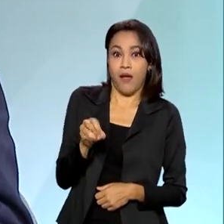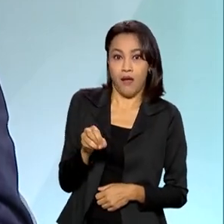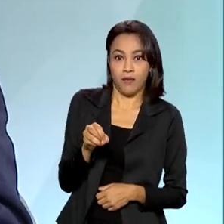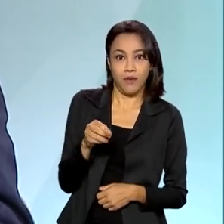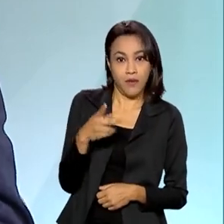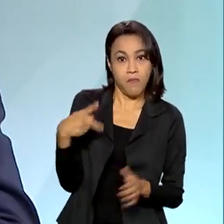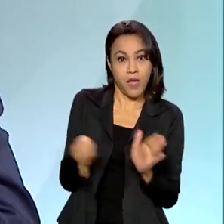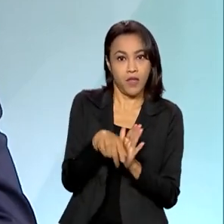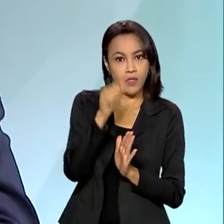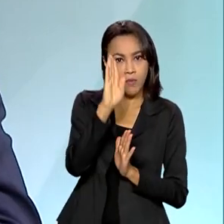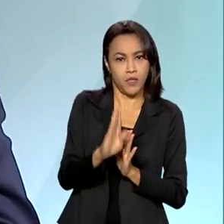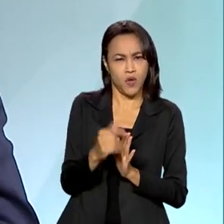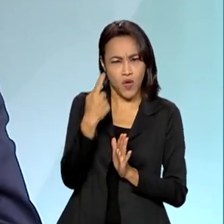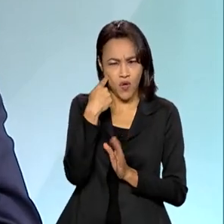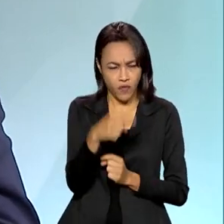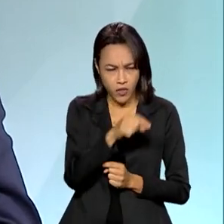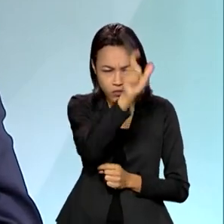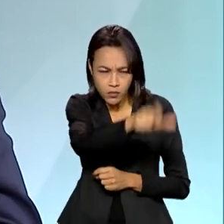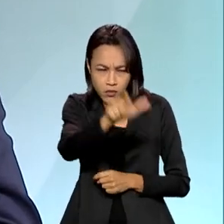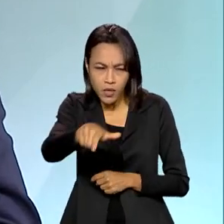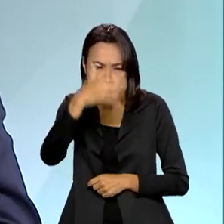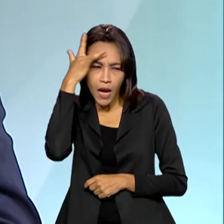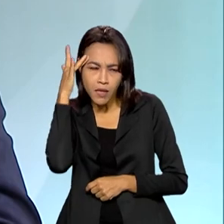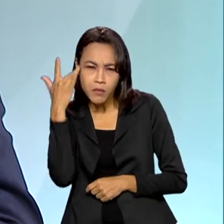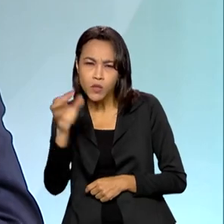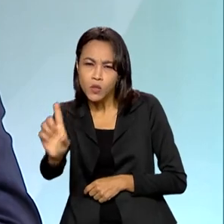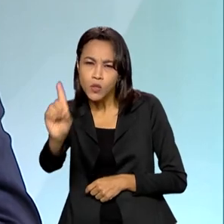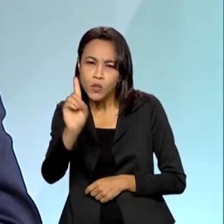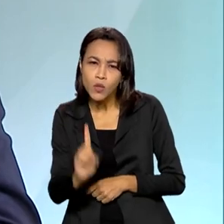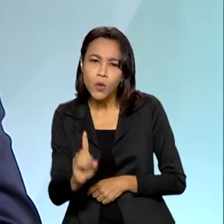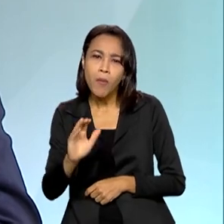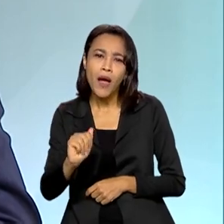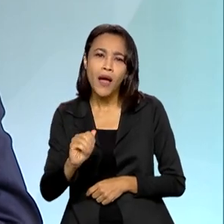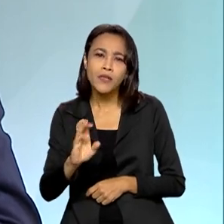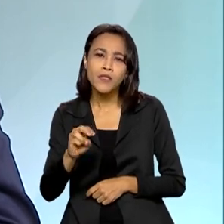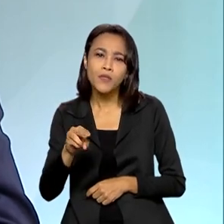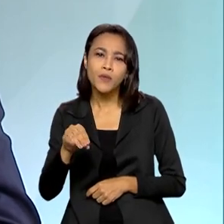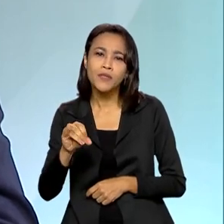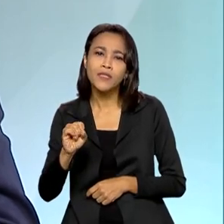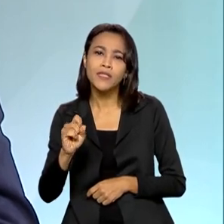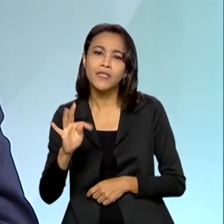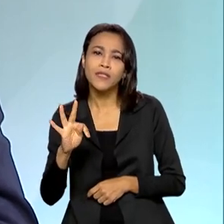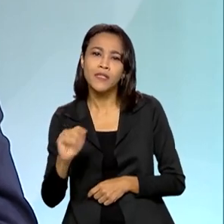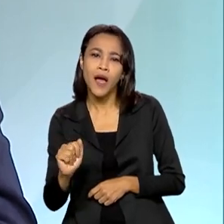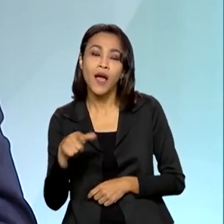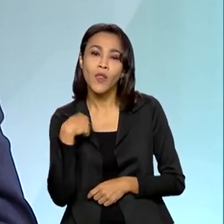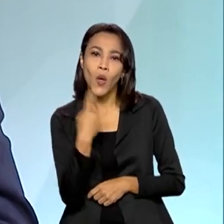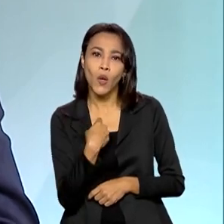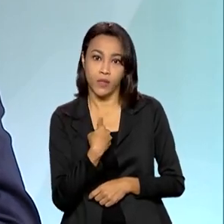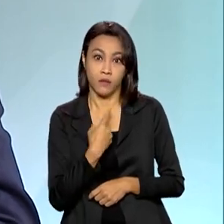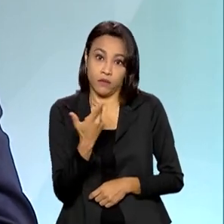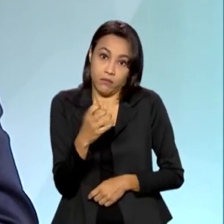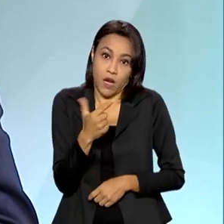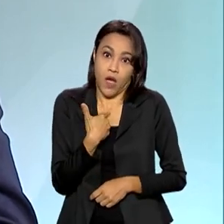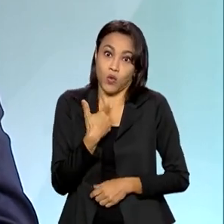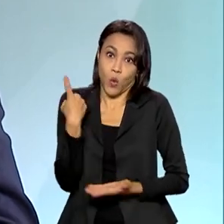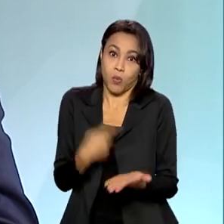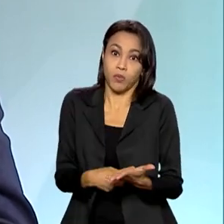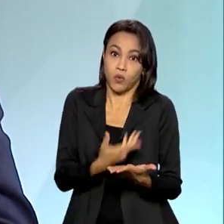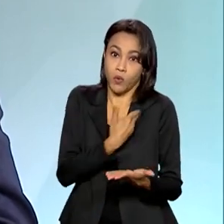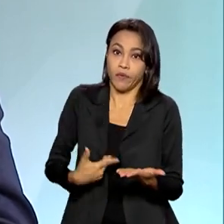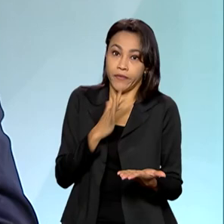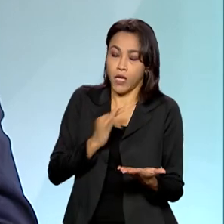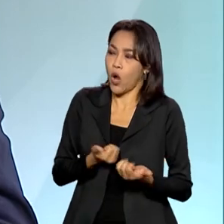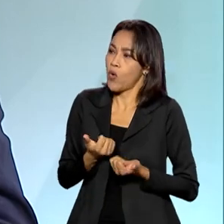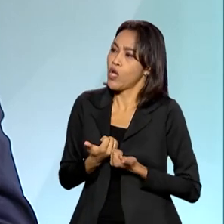vejo cada brasileiro como um acionista desse banco. Então, a gente presta conta para o governo federal em função de termos aí